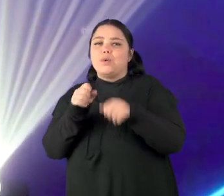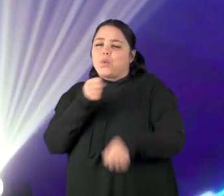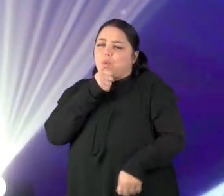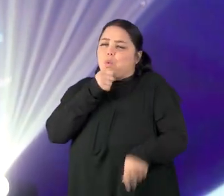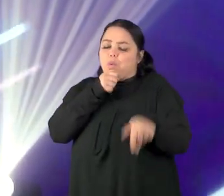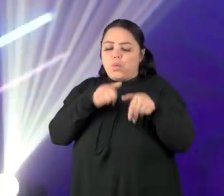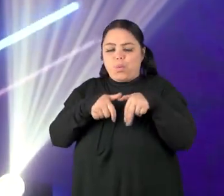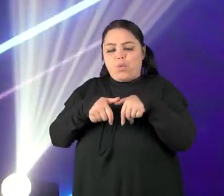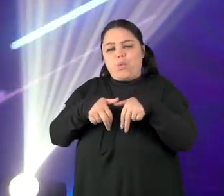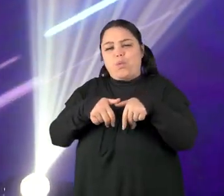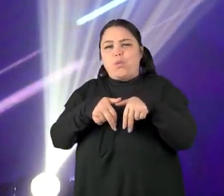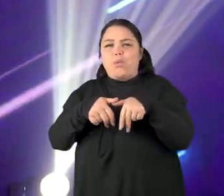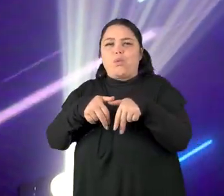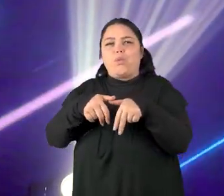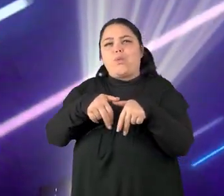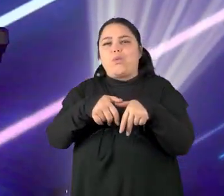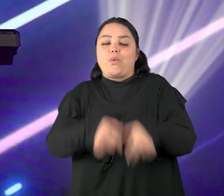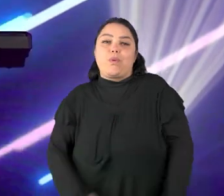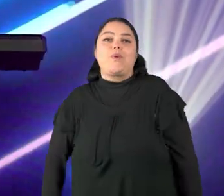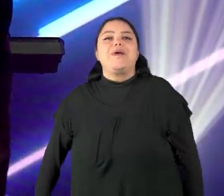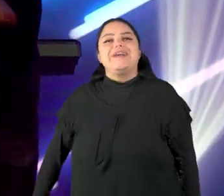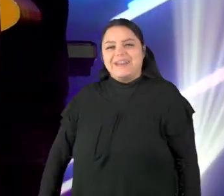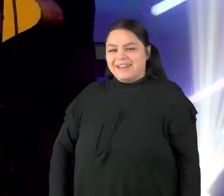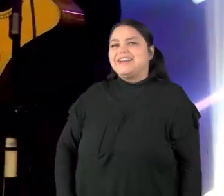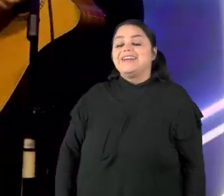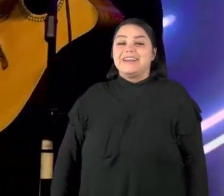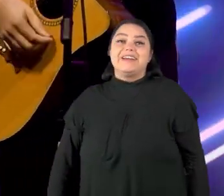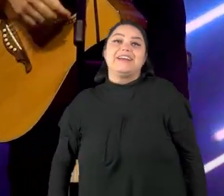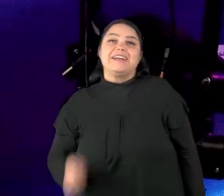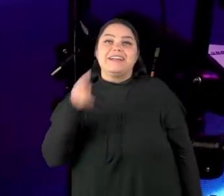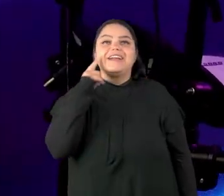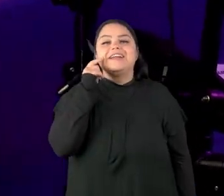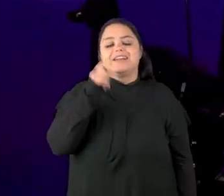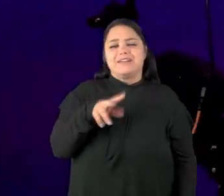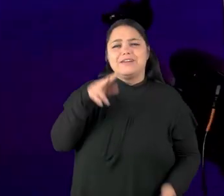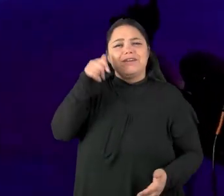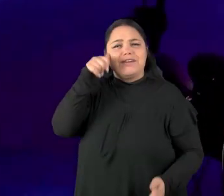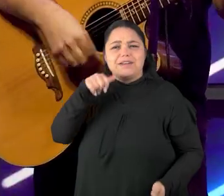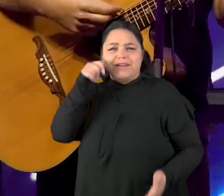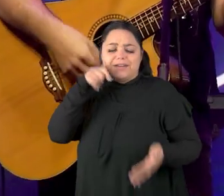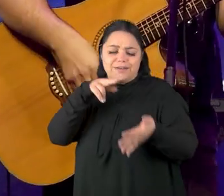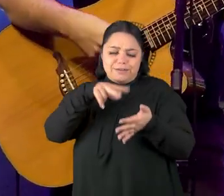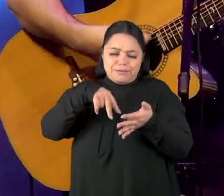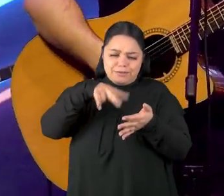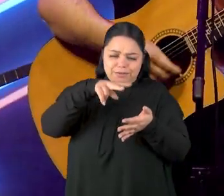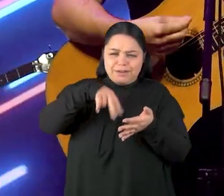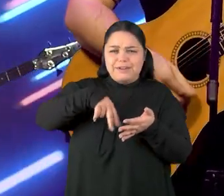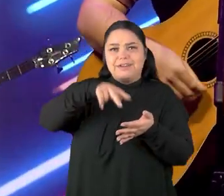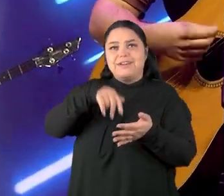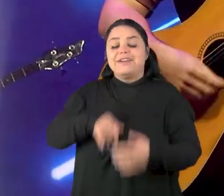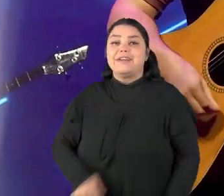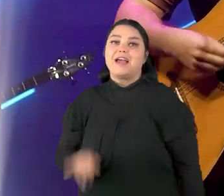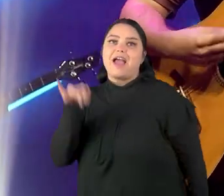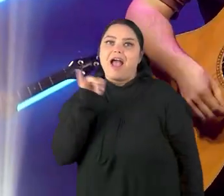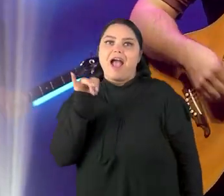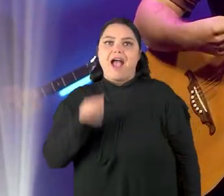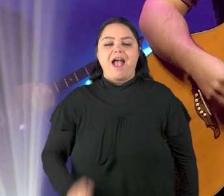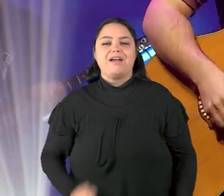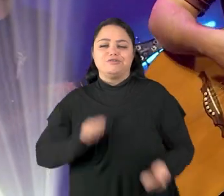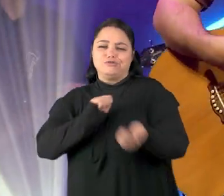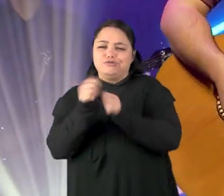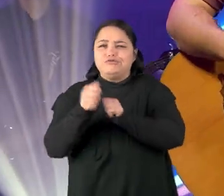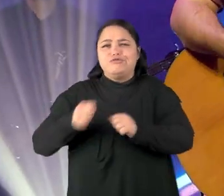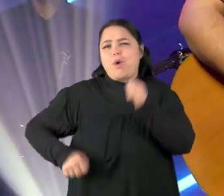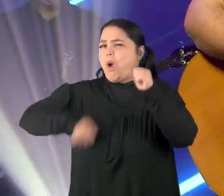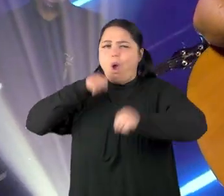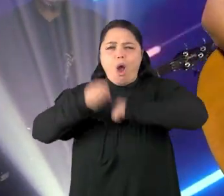janela, eu abro vejo a menina lendo, o seu irmão vai lhe